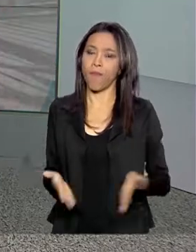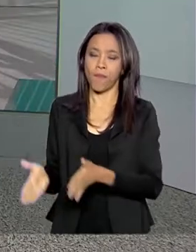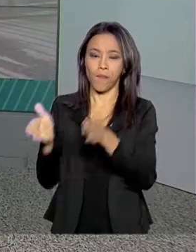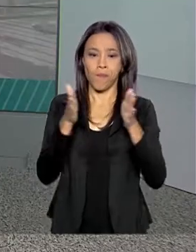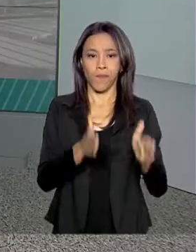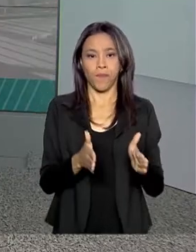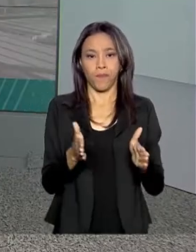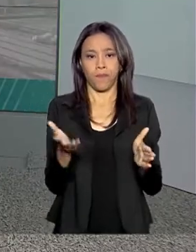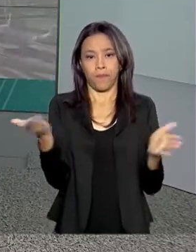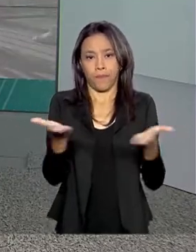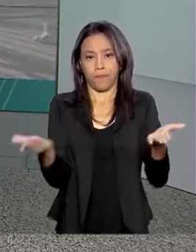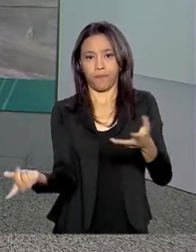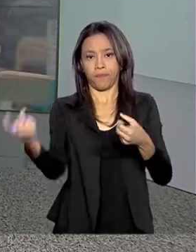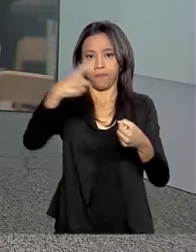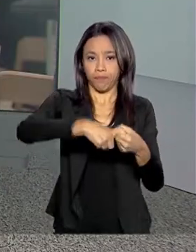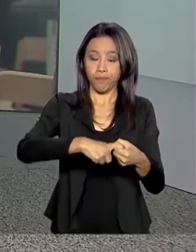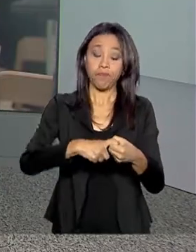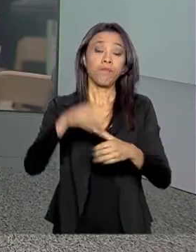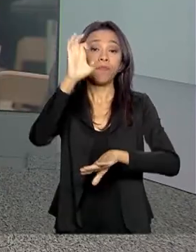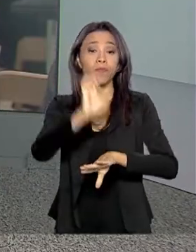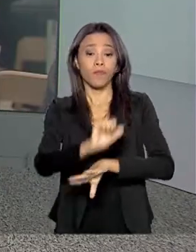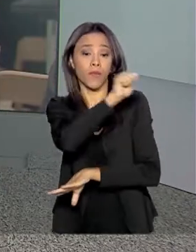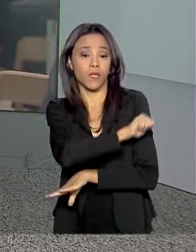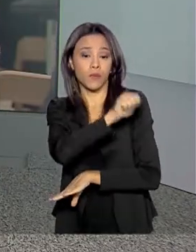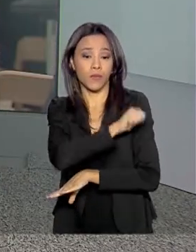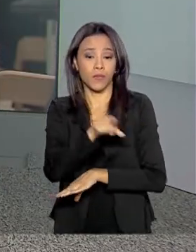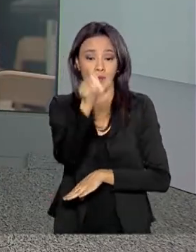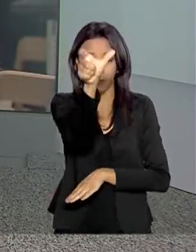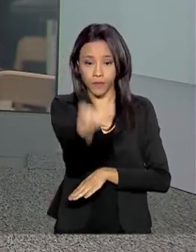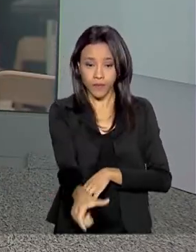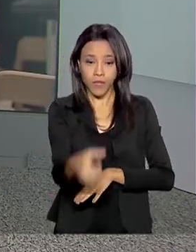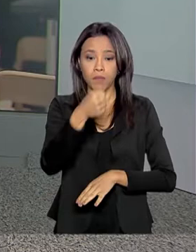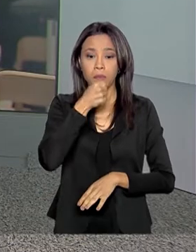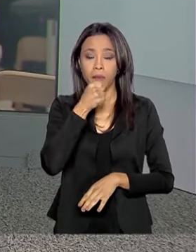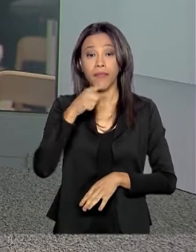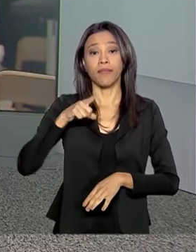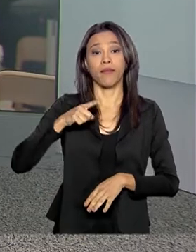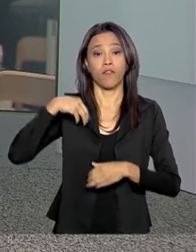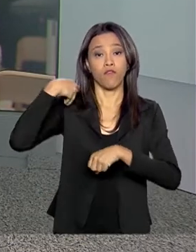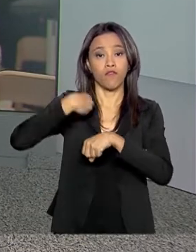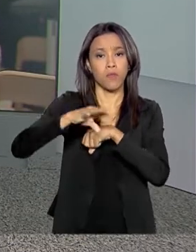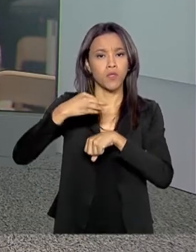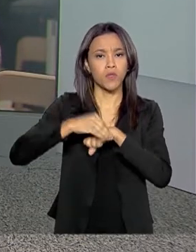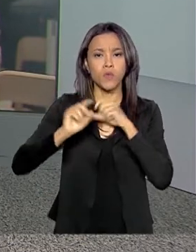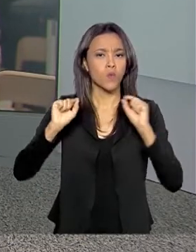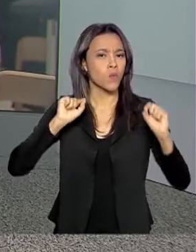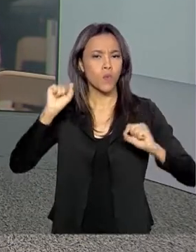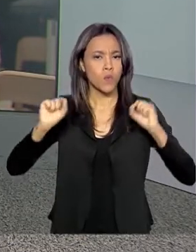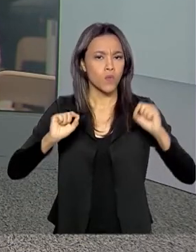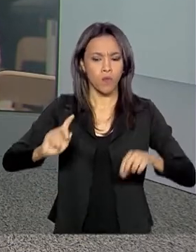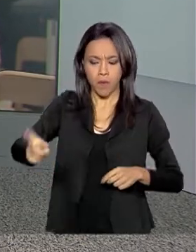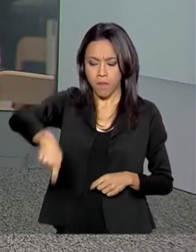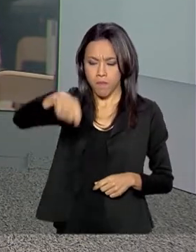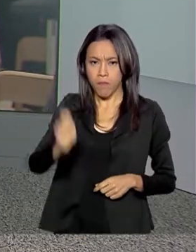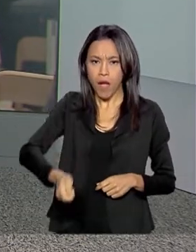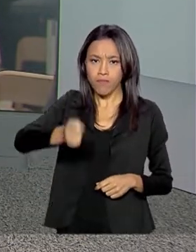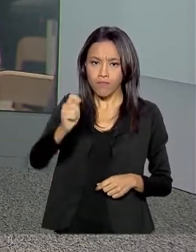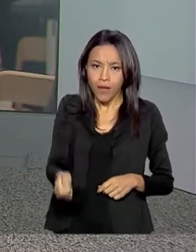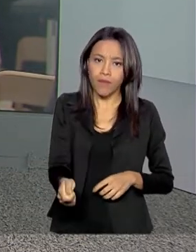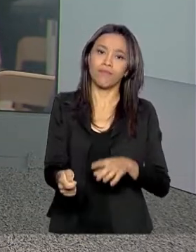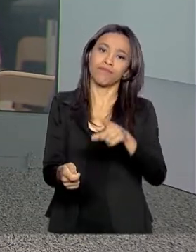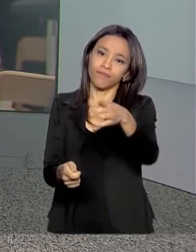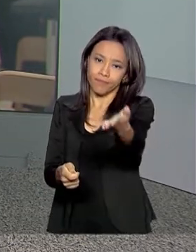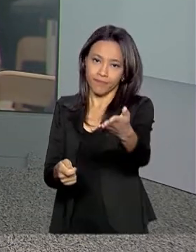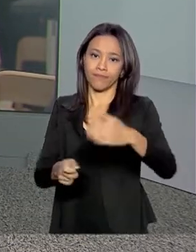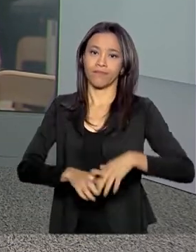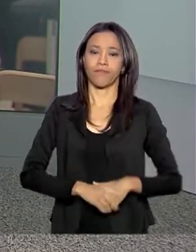Olha, e vamos voltar agora ao Rio de Janeiro com o repórter Marcelo Castilho, que tem informações sobre o mega leilão do pré-sal. Marcelo.